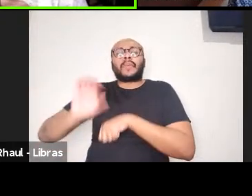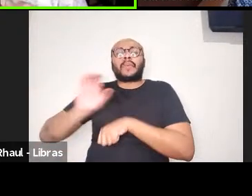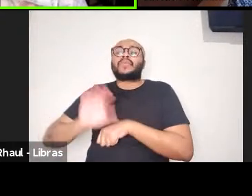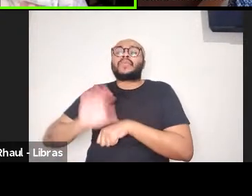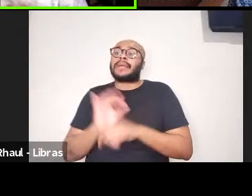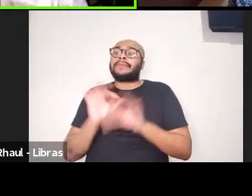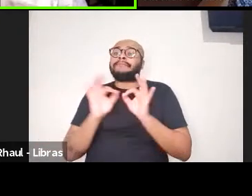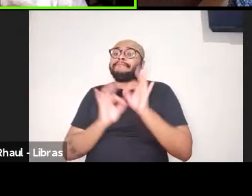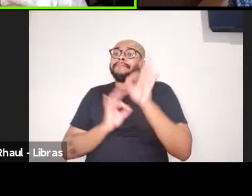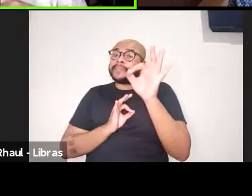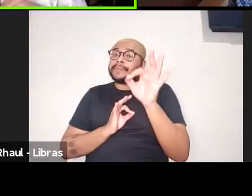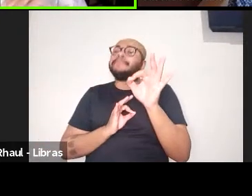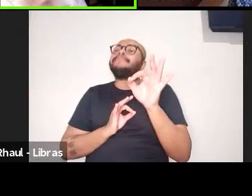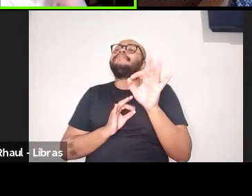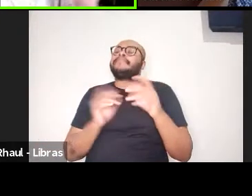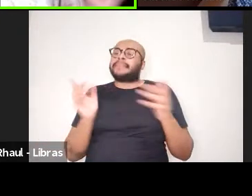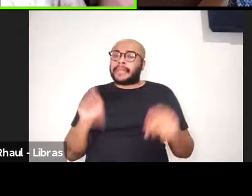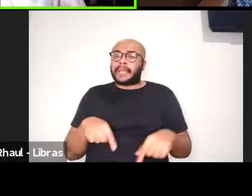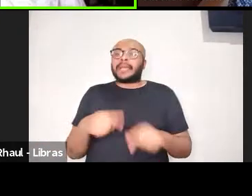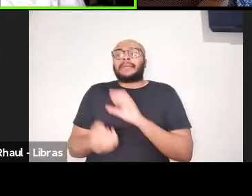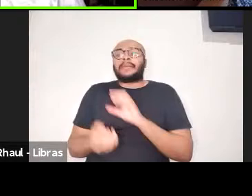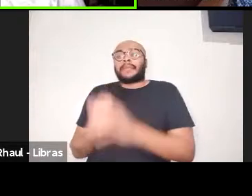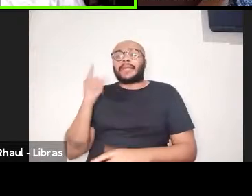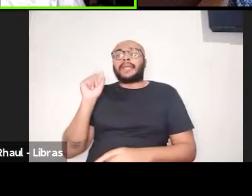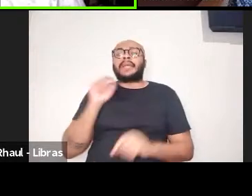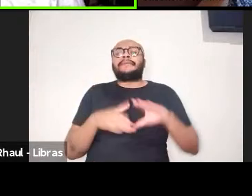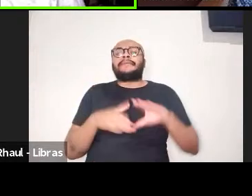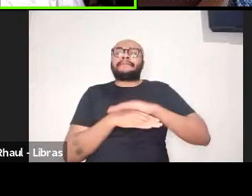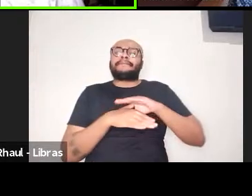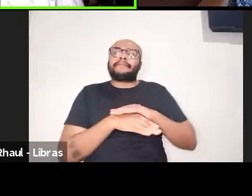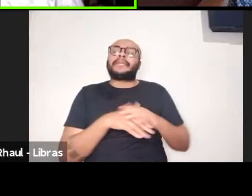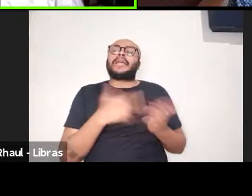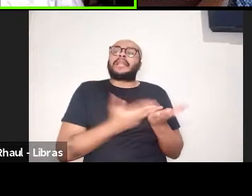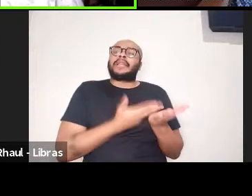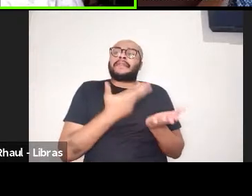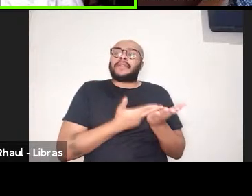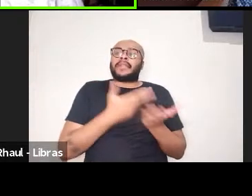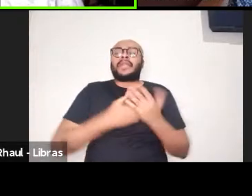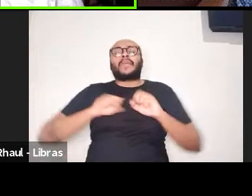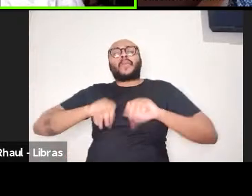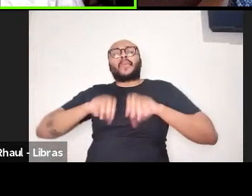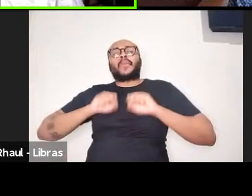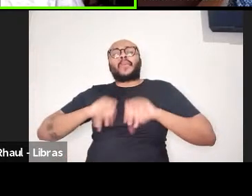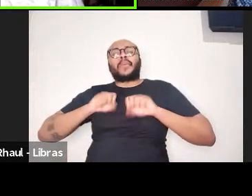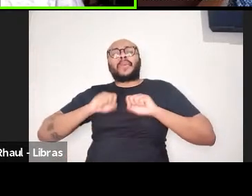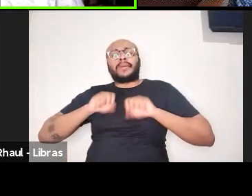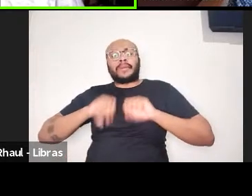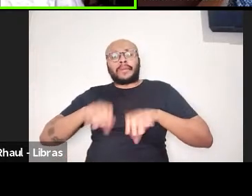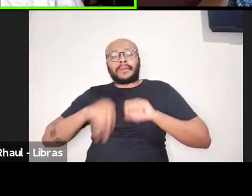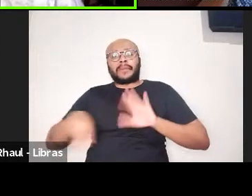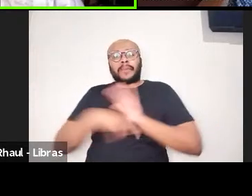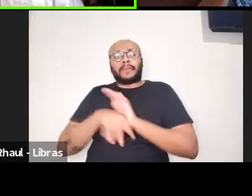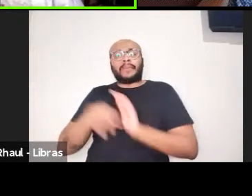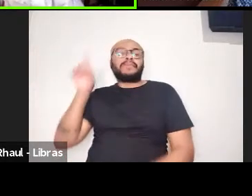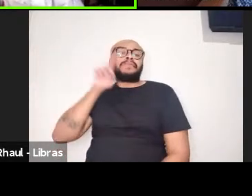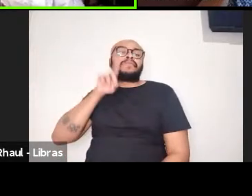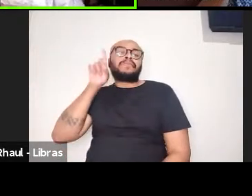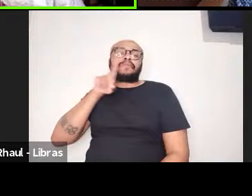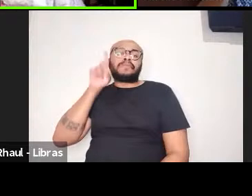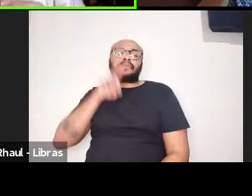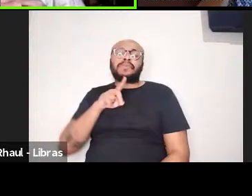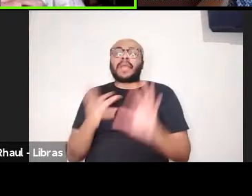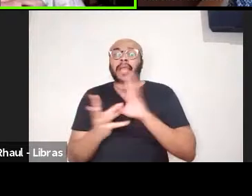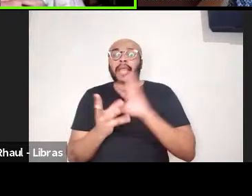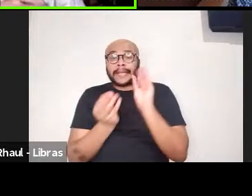promovido pela editoria em língua portuguesa da revista Education Review, ou seja, a Resenhas